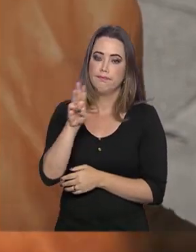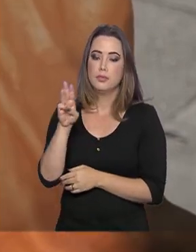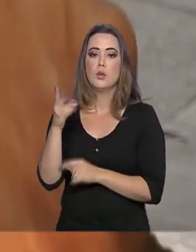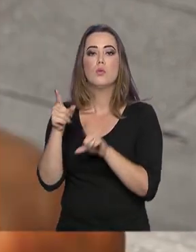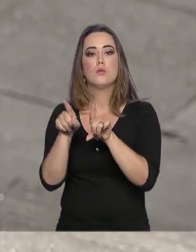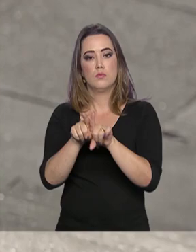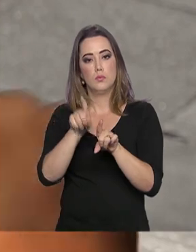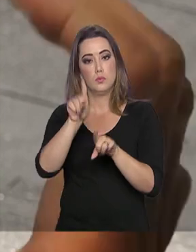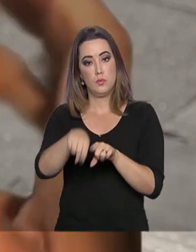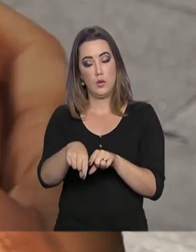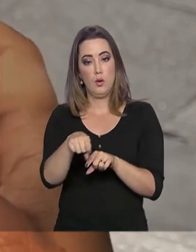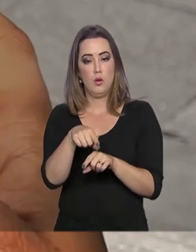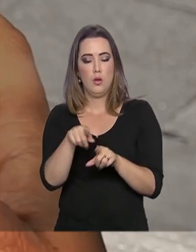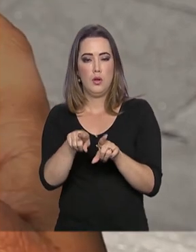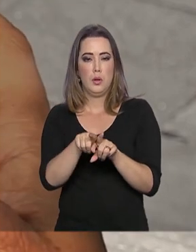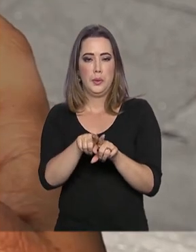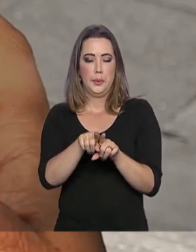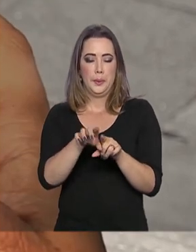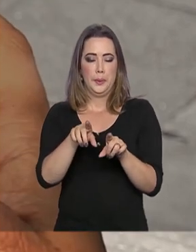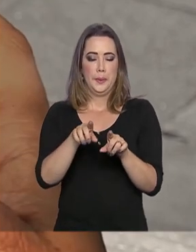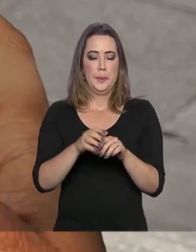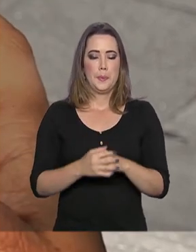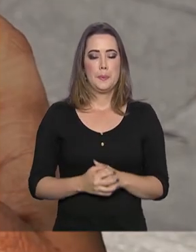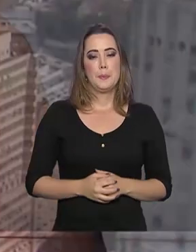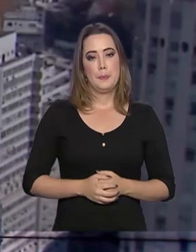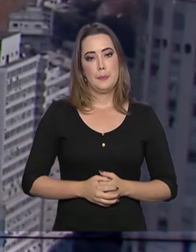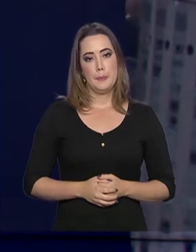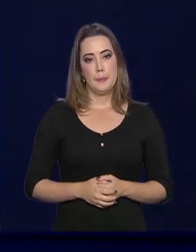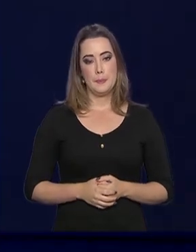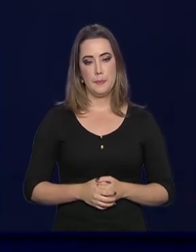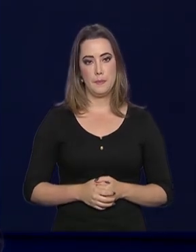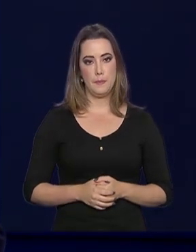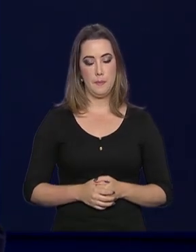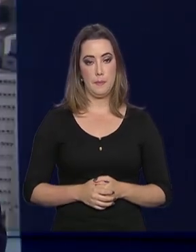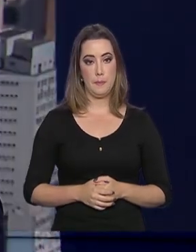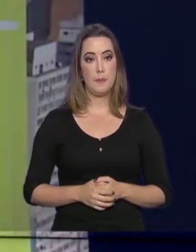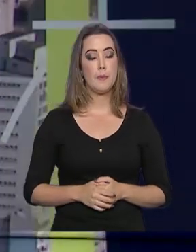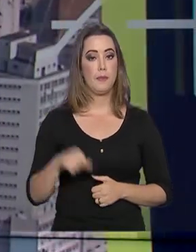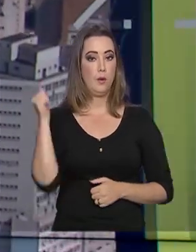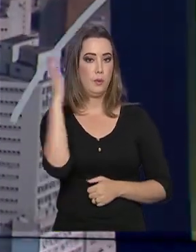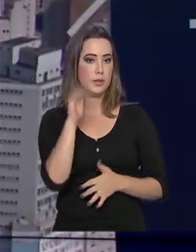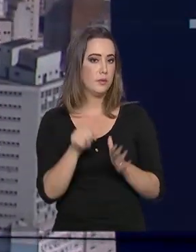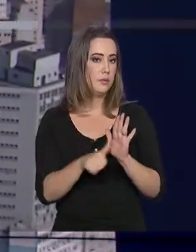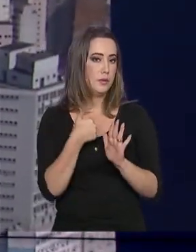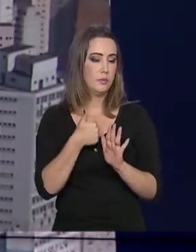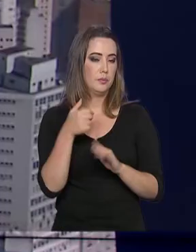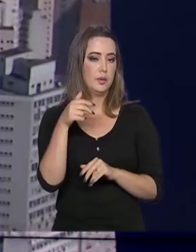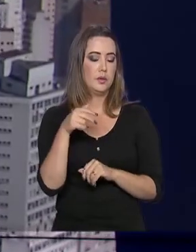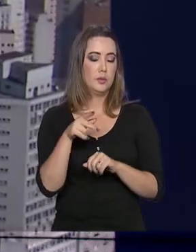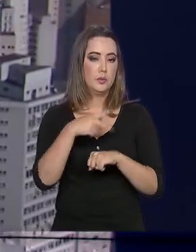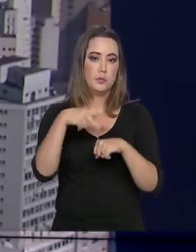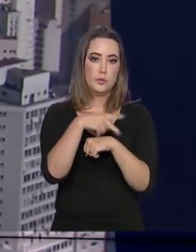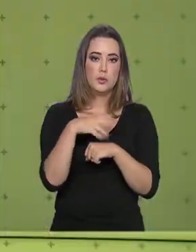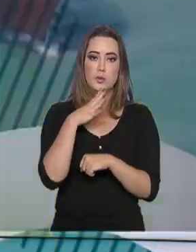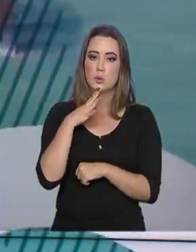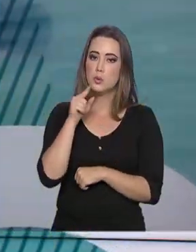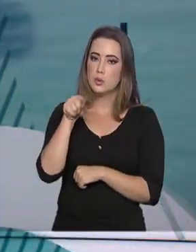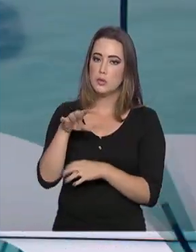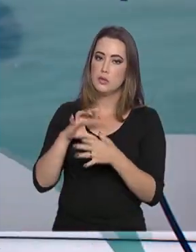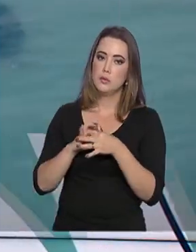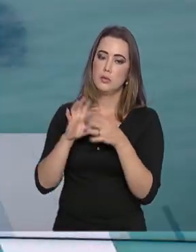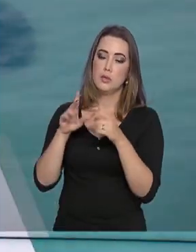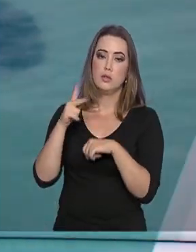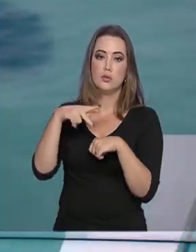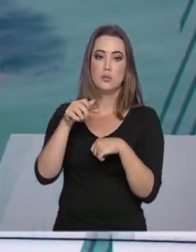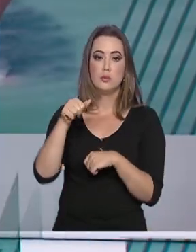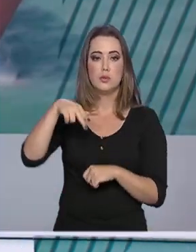virtuais do Google Play e Apple Store. O Brasil foi o primeiro país a reconhecer a independência de Angola há mais de 40